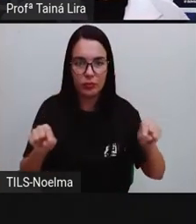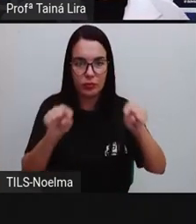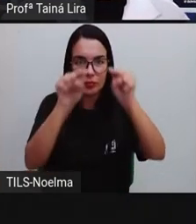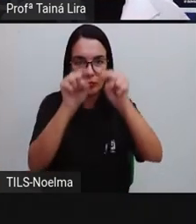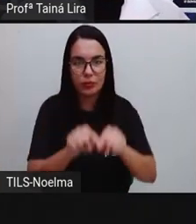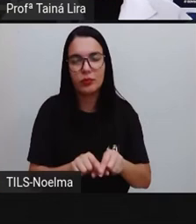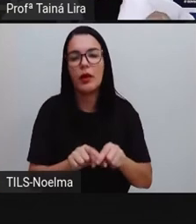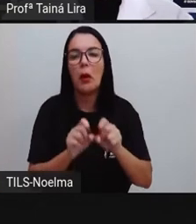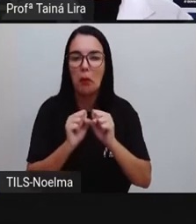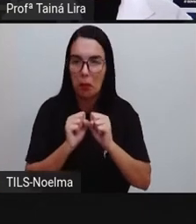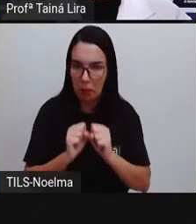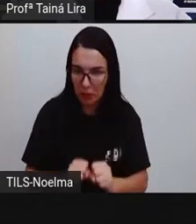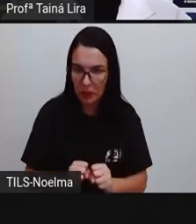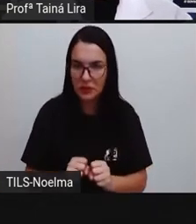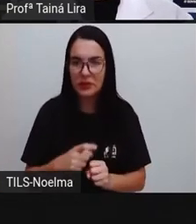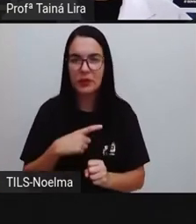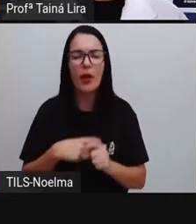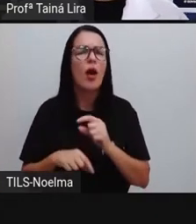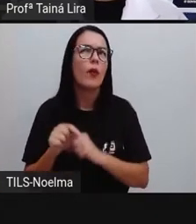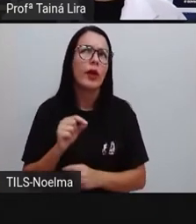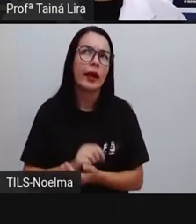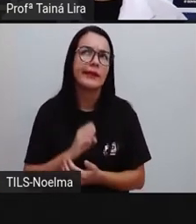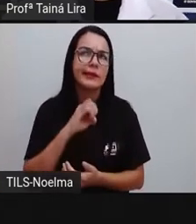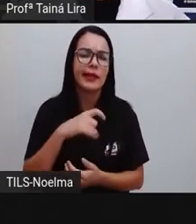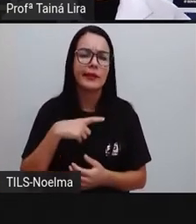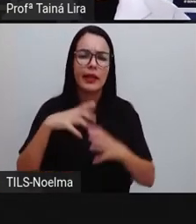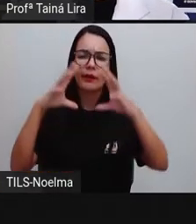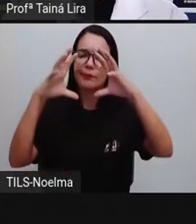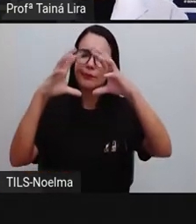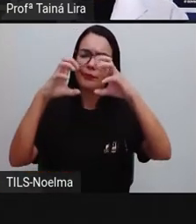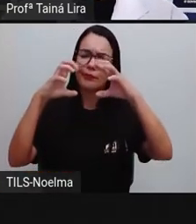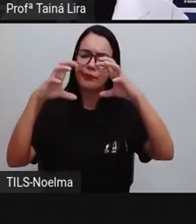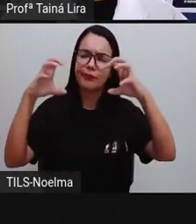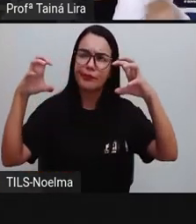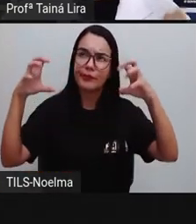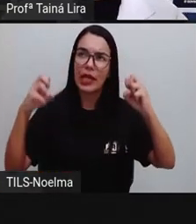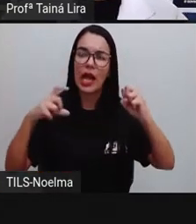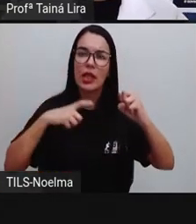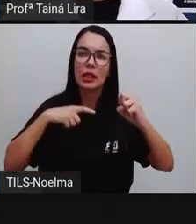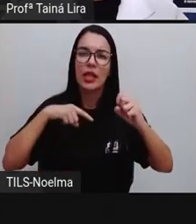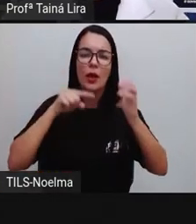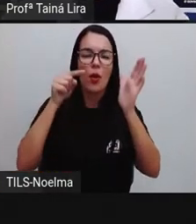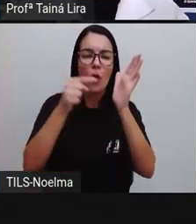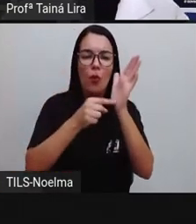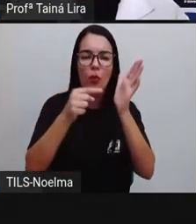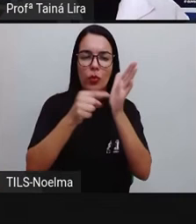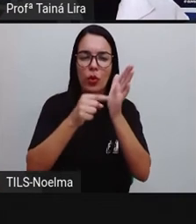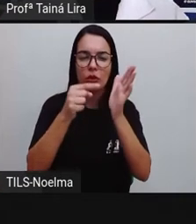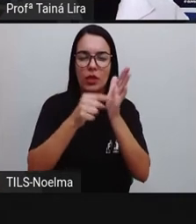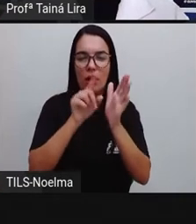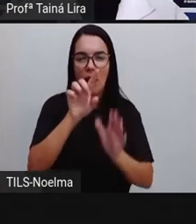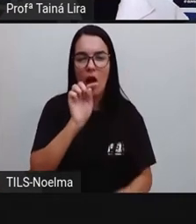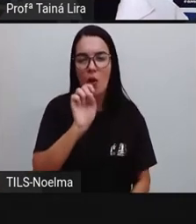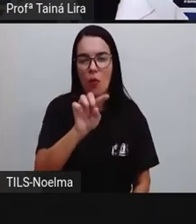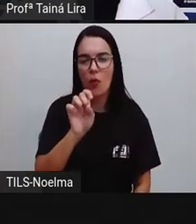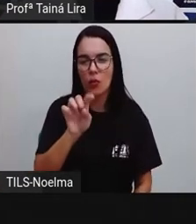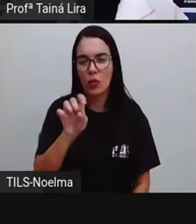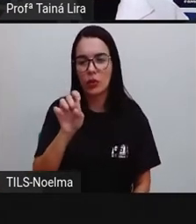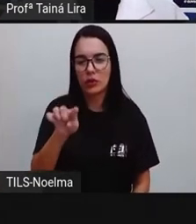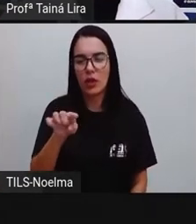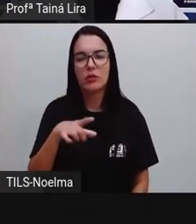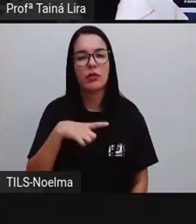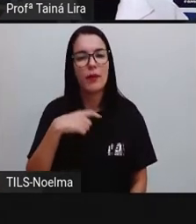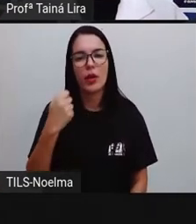balão com três pontinhos dentro, com as reticências. O personagem não consegue se expressar. E temos o balão de dó, ó.